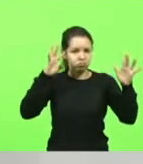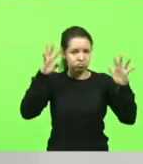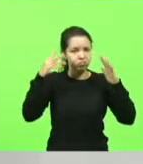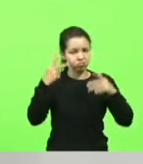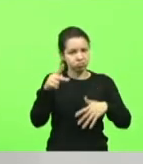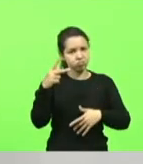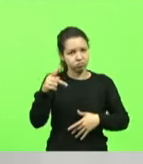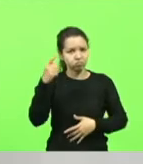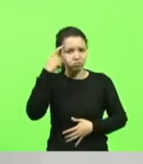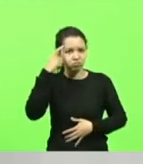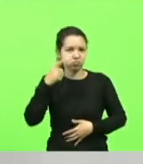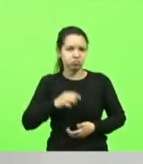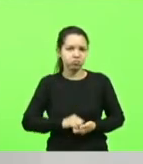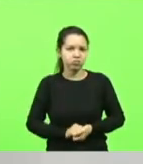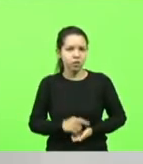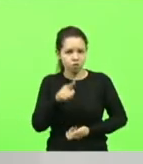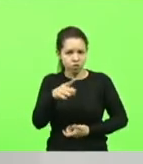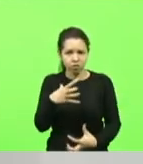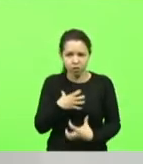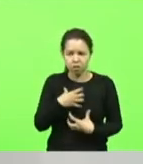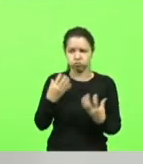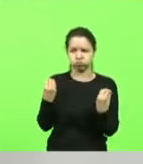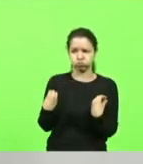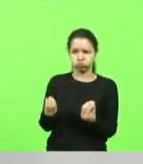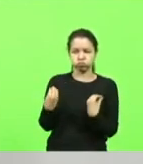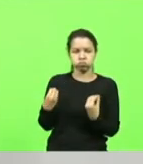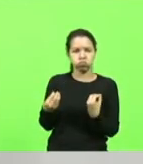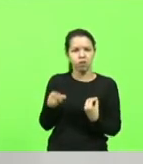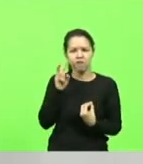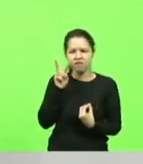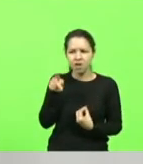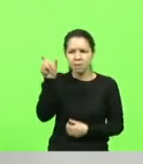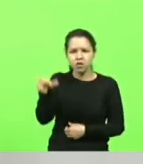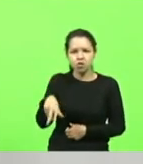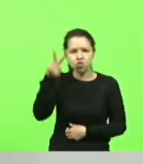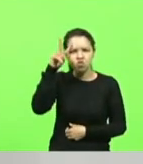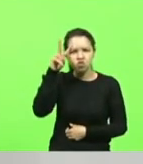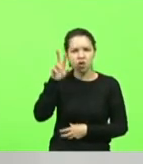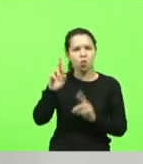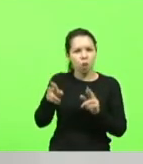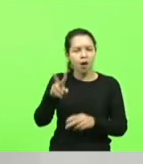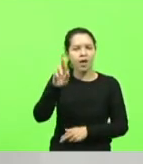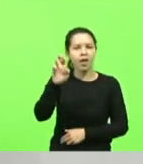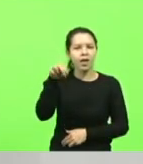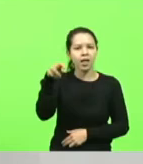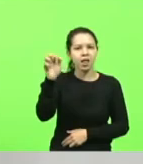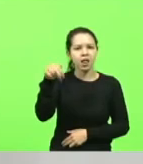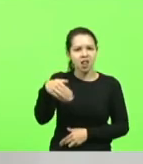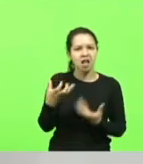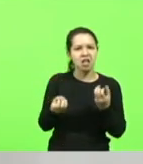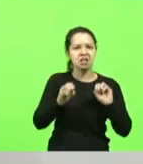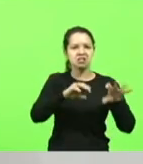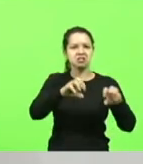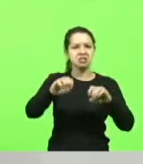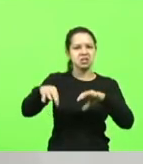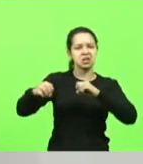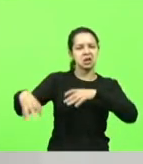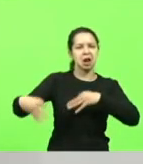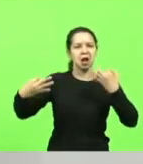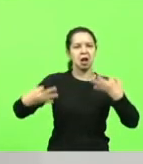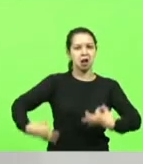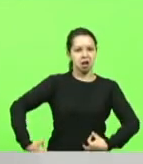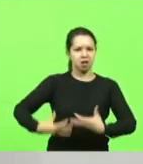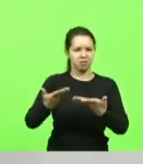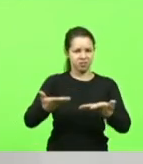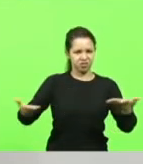Quando você não se indigna ao ver uma pessoa, como eu disse, com o histórico de Renan Calheiros tentando dar lição de moral em alguém, quando você não